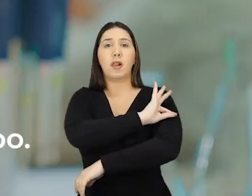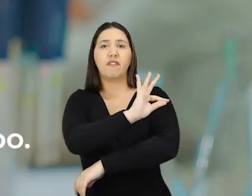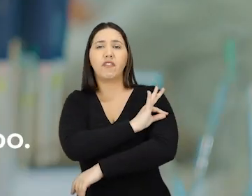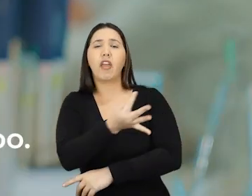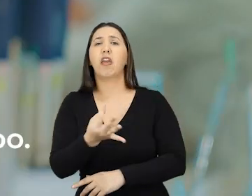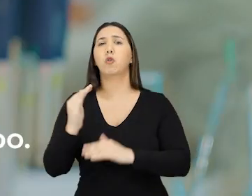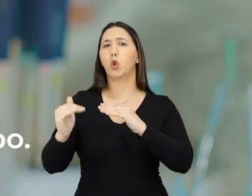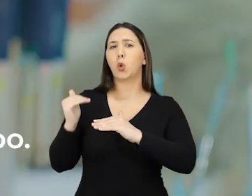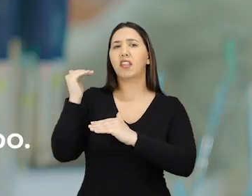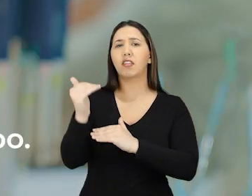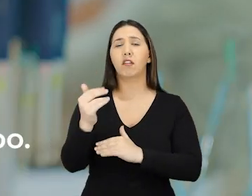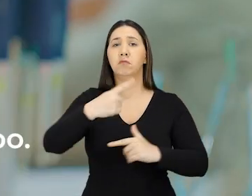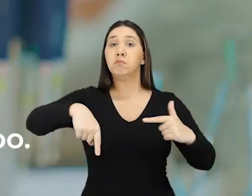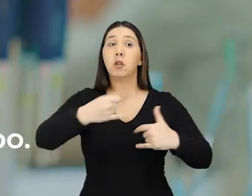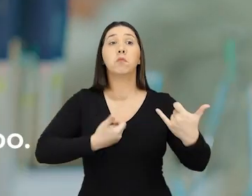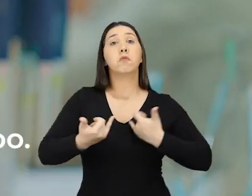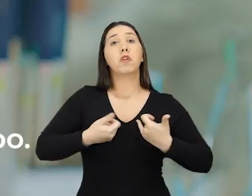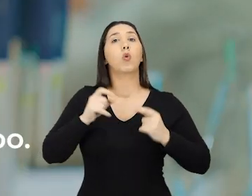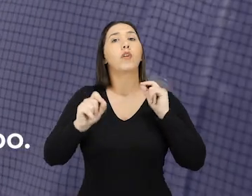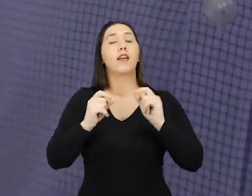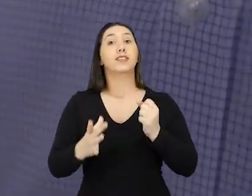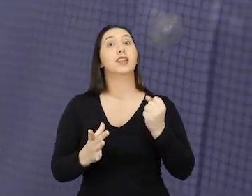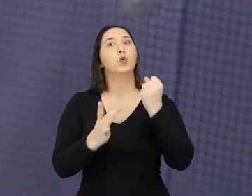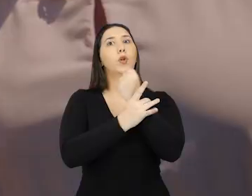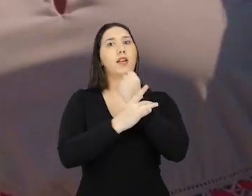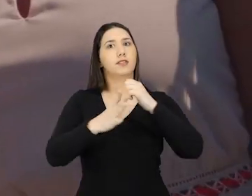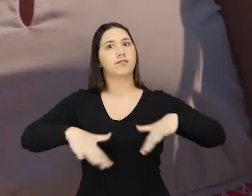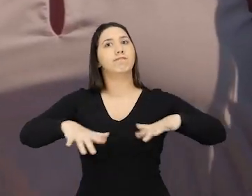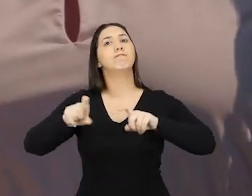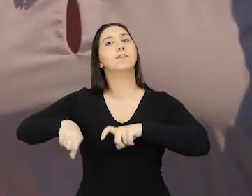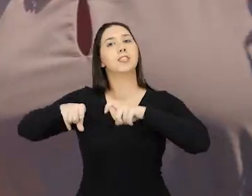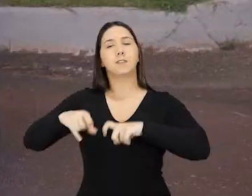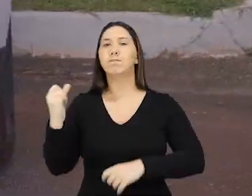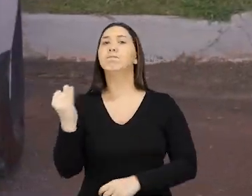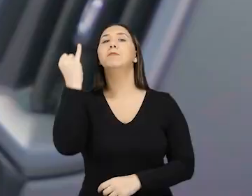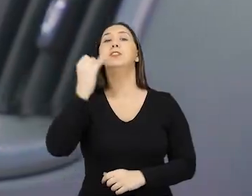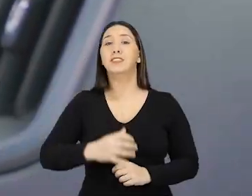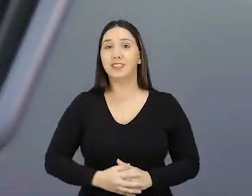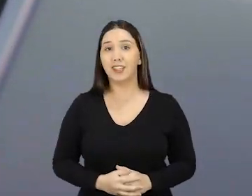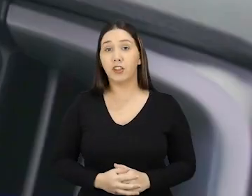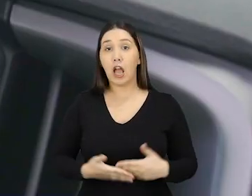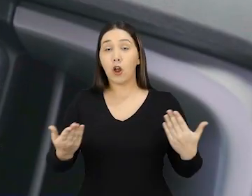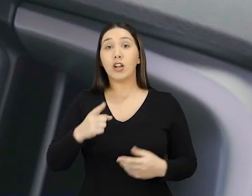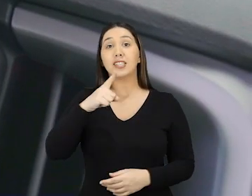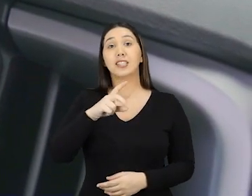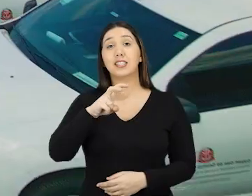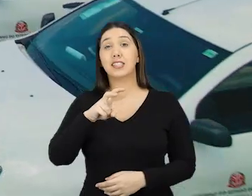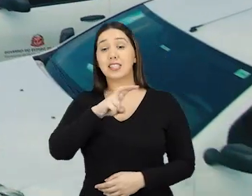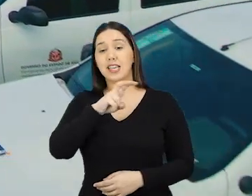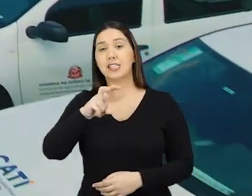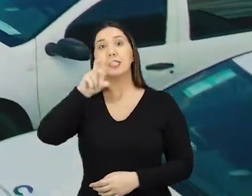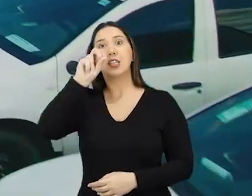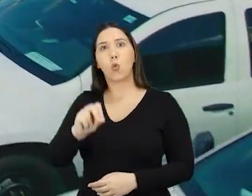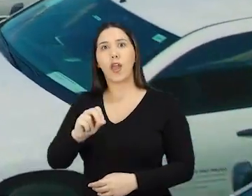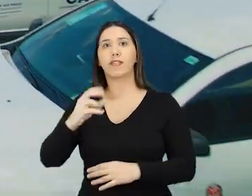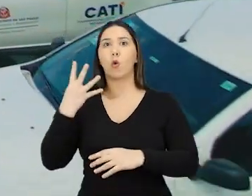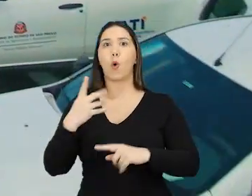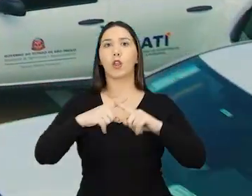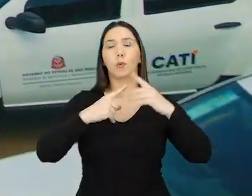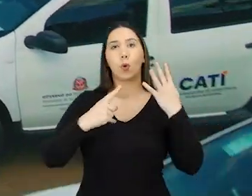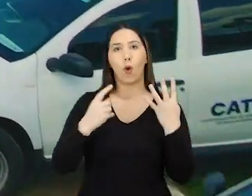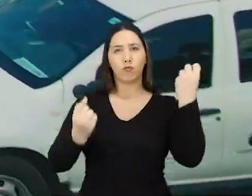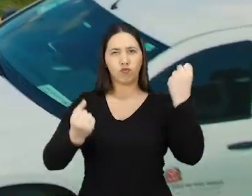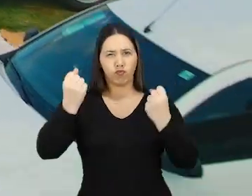E daí surgiu a ideia de a gente aumentar a segurança no campo. Nesses cinco meses, já entreguei mais de 550 viaturas 4x4, com